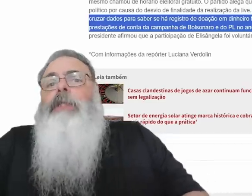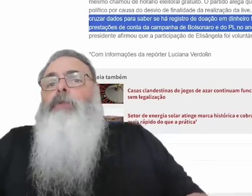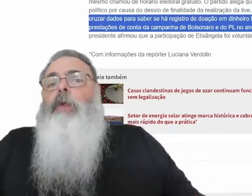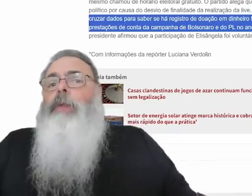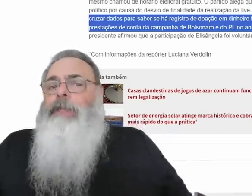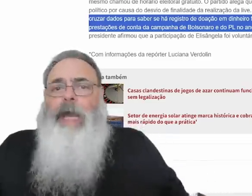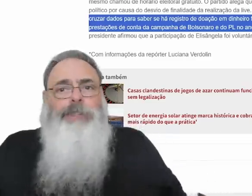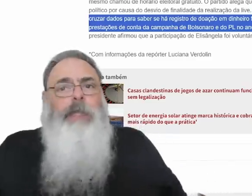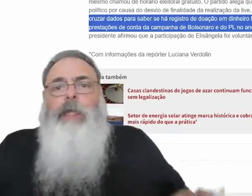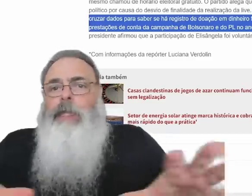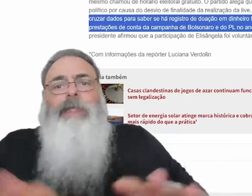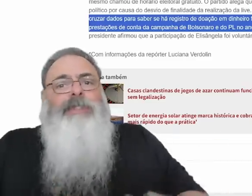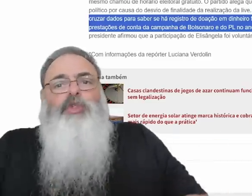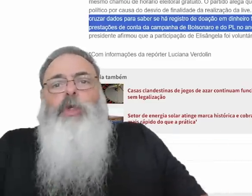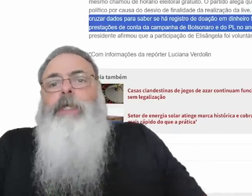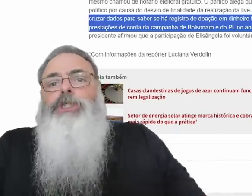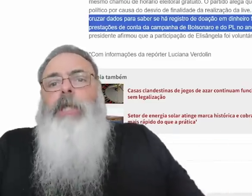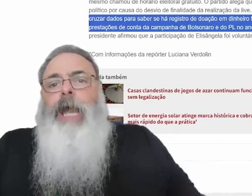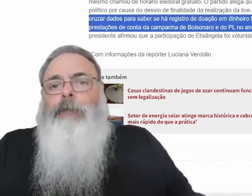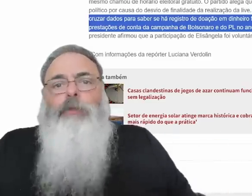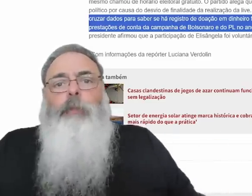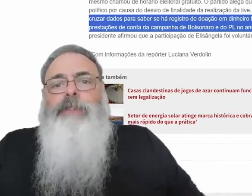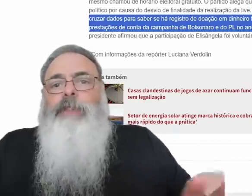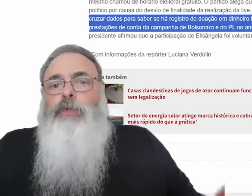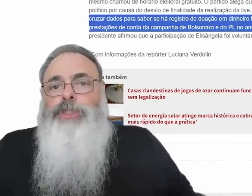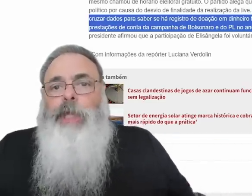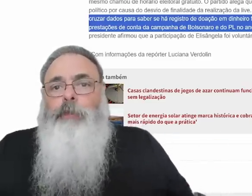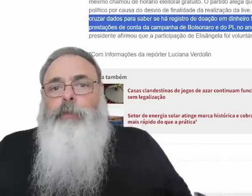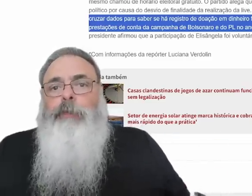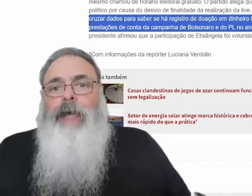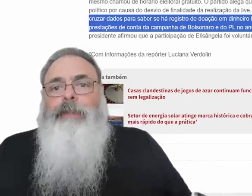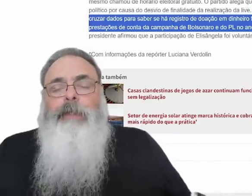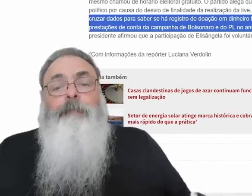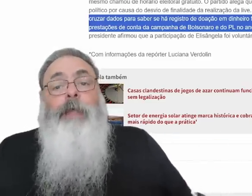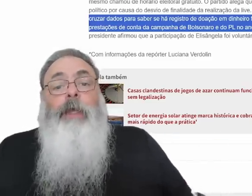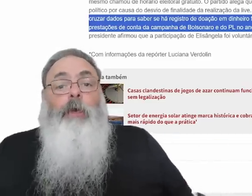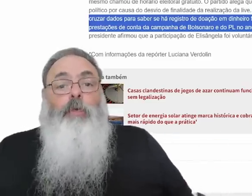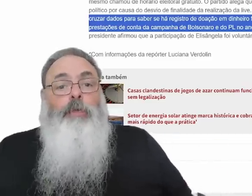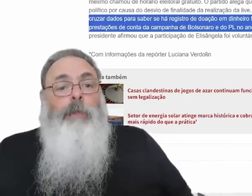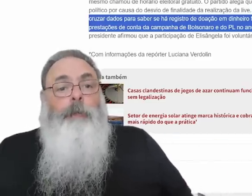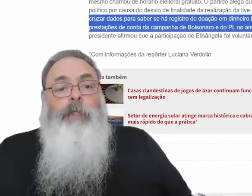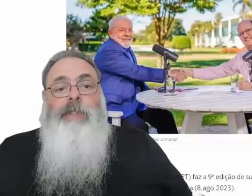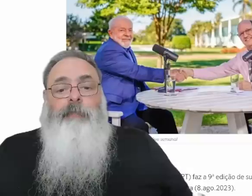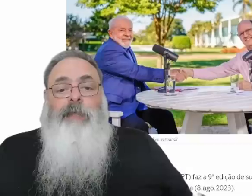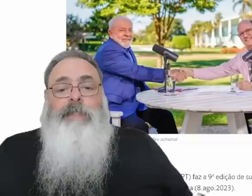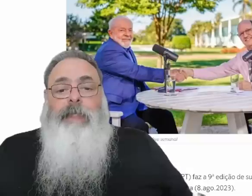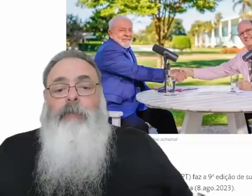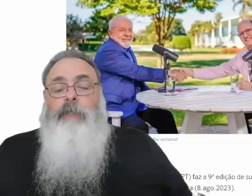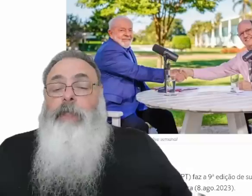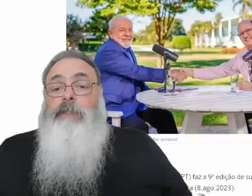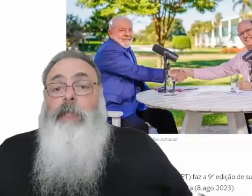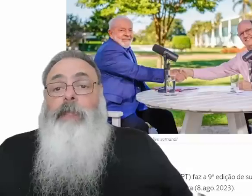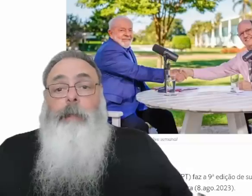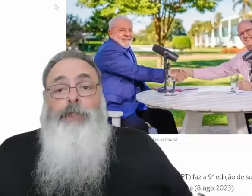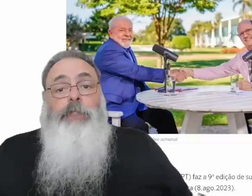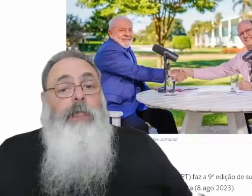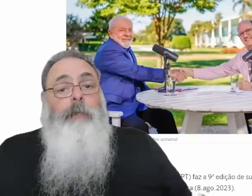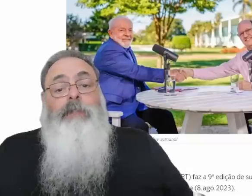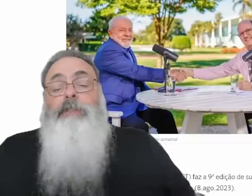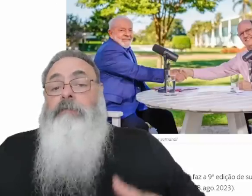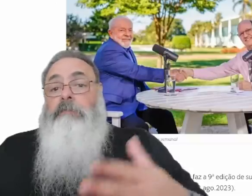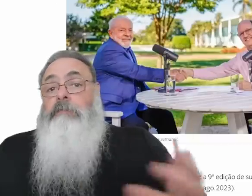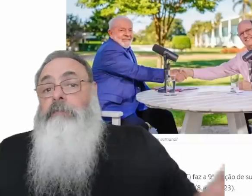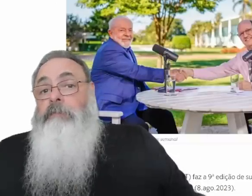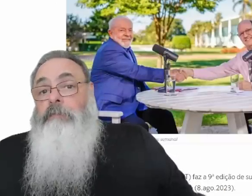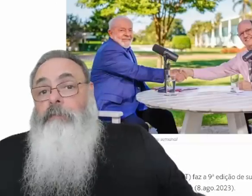Bolsonaro não pode ter nenhuma qualidade. Ele tem que ser só criticado, não pode ser elogiado por nada, né? O Lula, por exemplo, faz a live dele sem intérprete